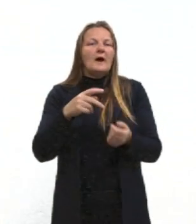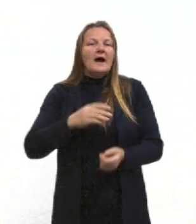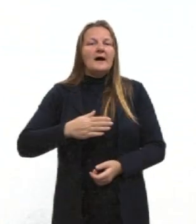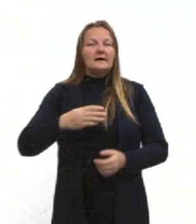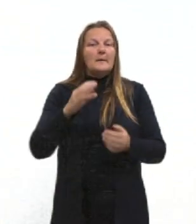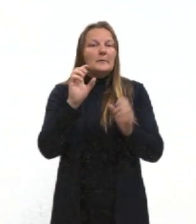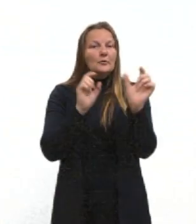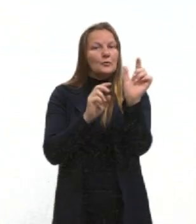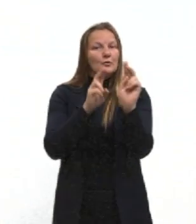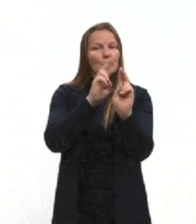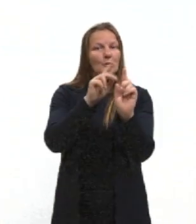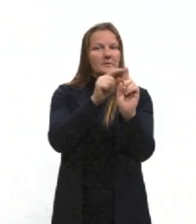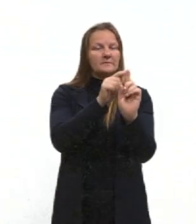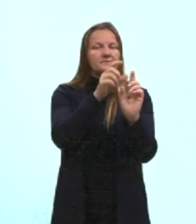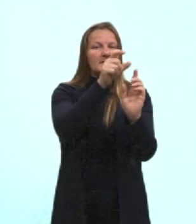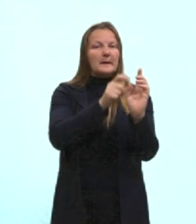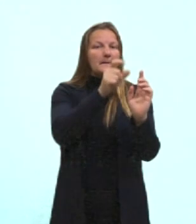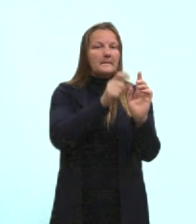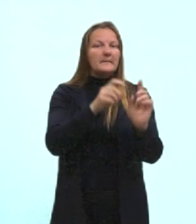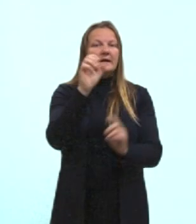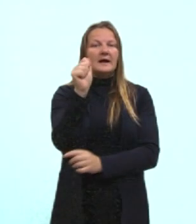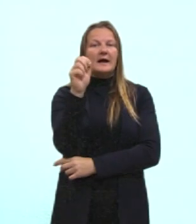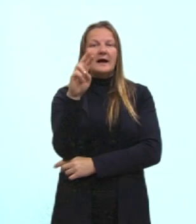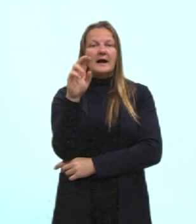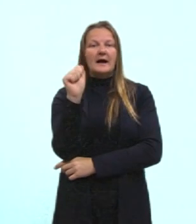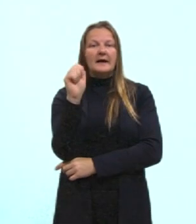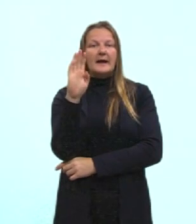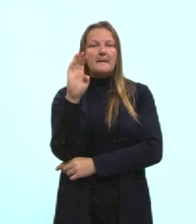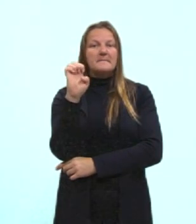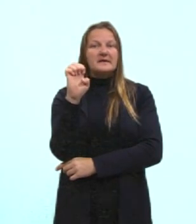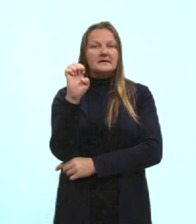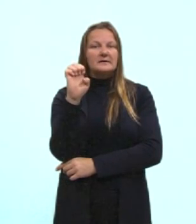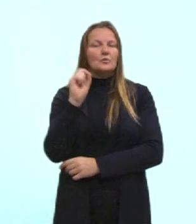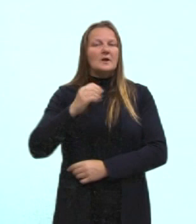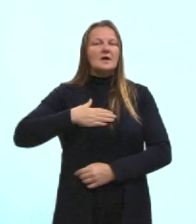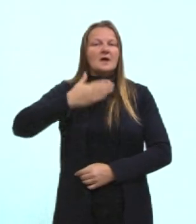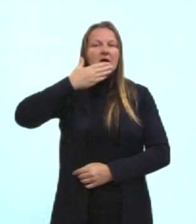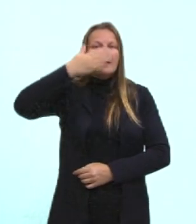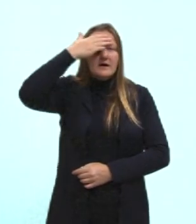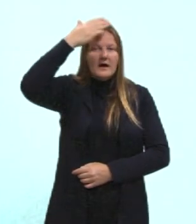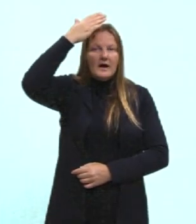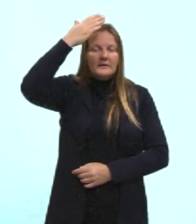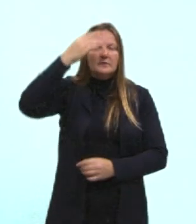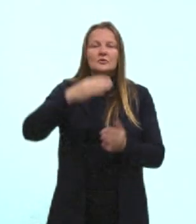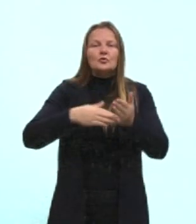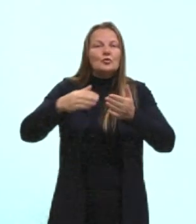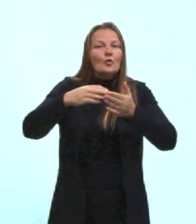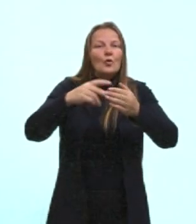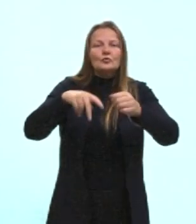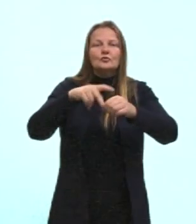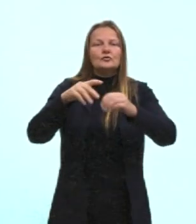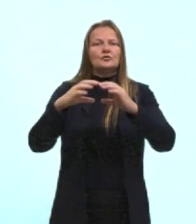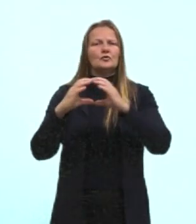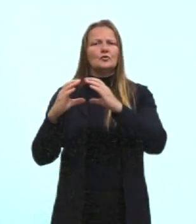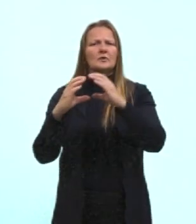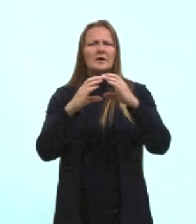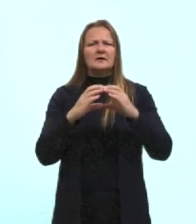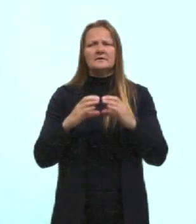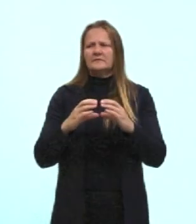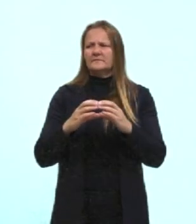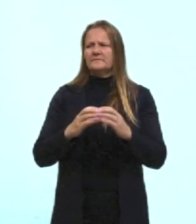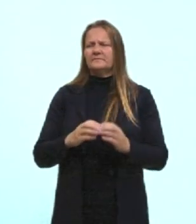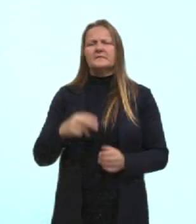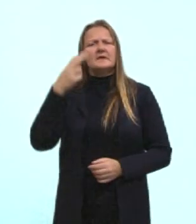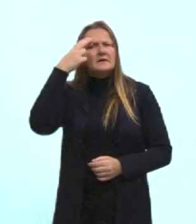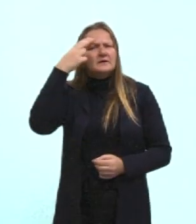como mostra o mapa aí para vocês, é quem mora nessa região, ó, então quem está na Arábia Saudita, Jordânia, Síria, né. Então